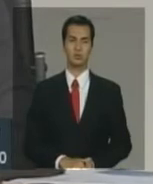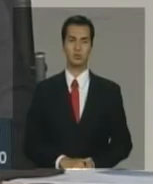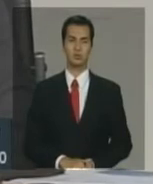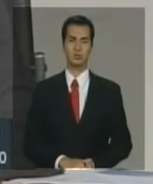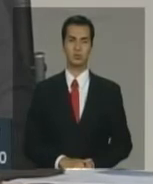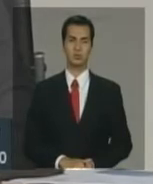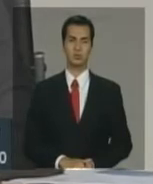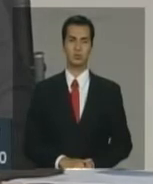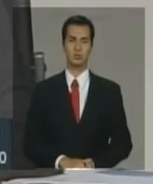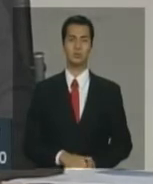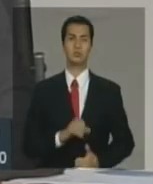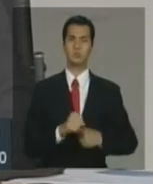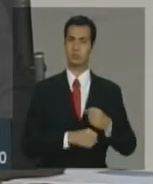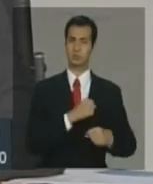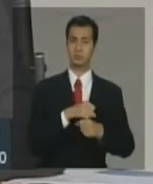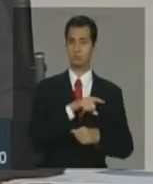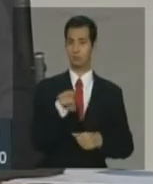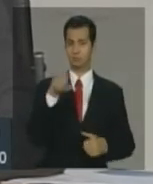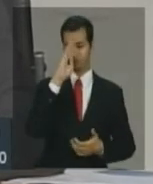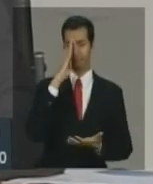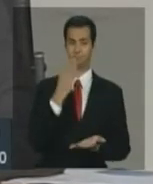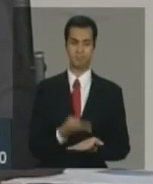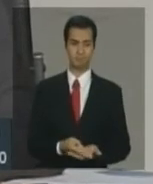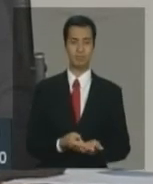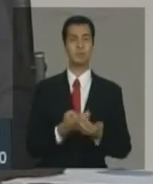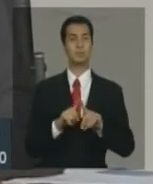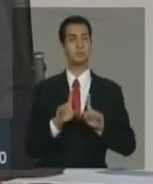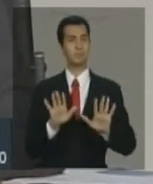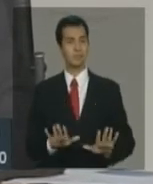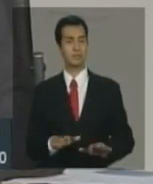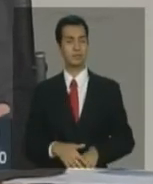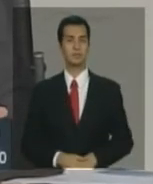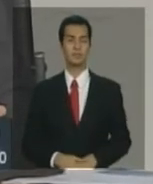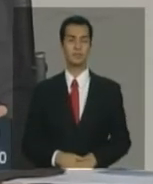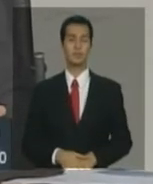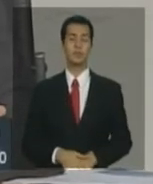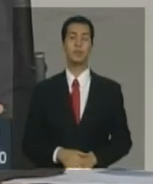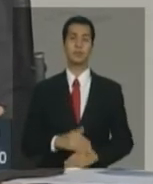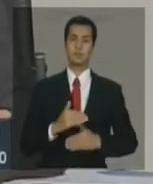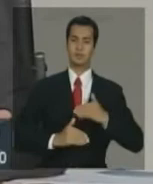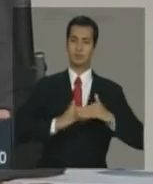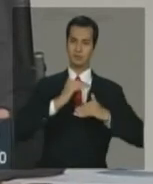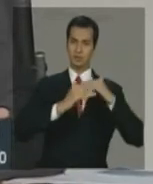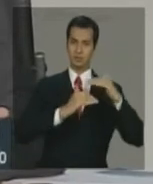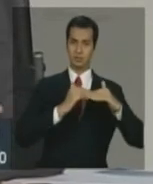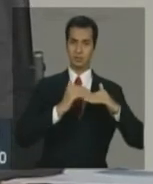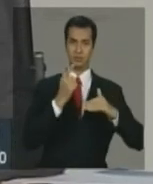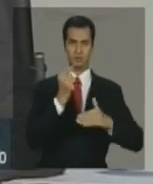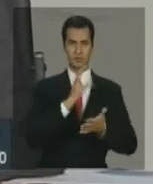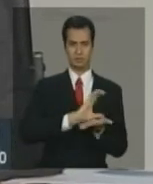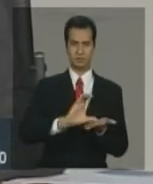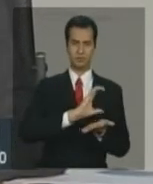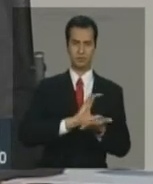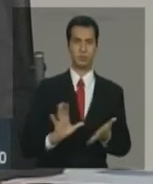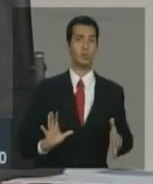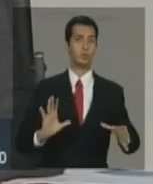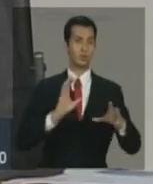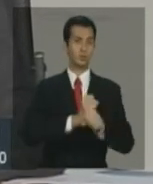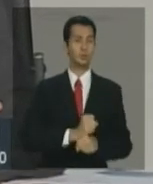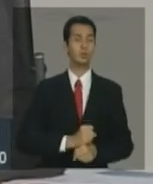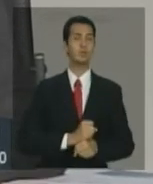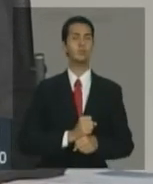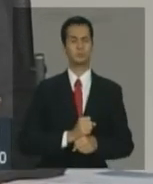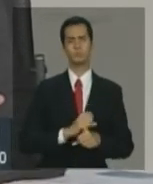esse ano, não há nenhuma dúvida. Mas, esse crescimento, no investimento total, é ainda muito